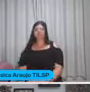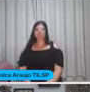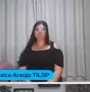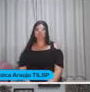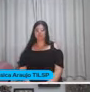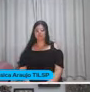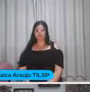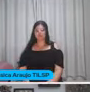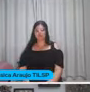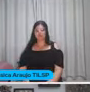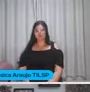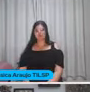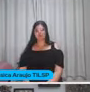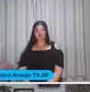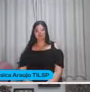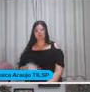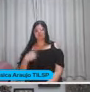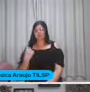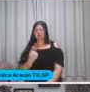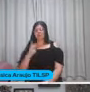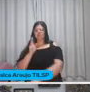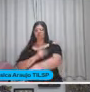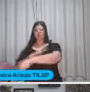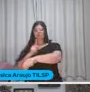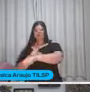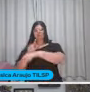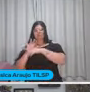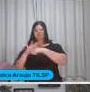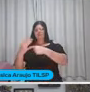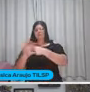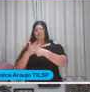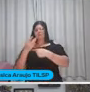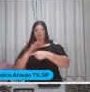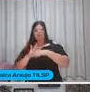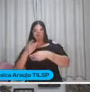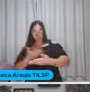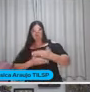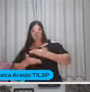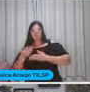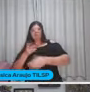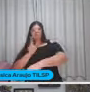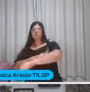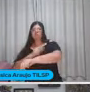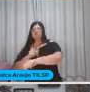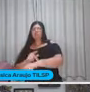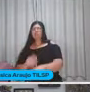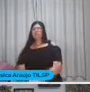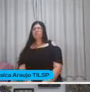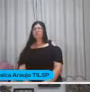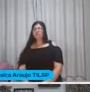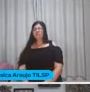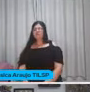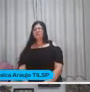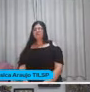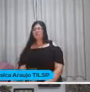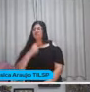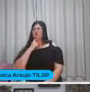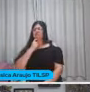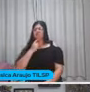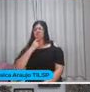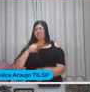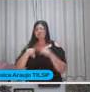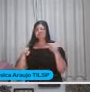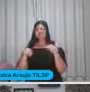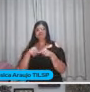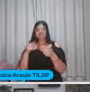Vamos sair da nossa Solidão pedagógica Para a solidariedade Pedagógica Sabe? Tem gente que entra Com dúvida na sala de aula